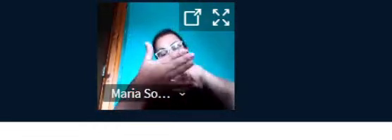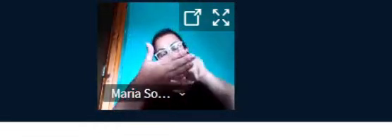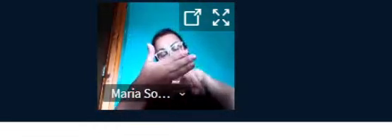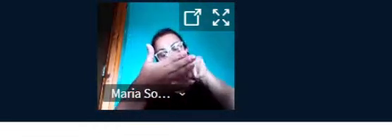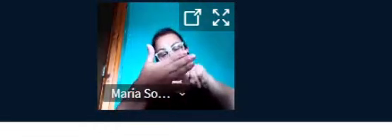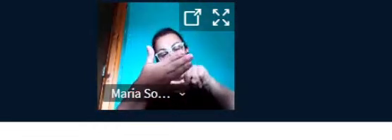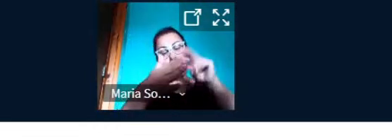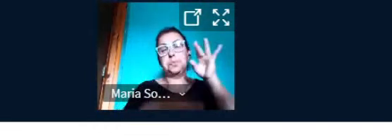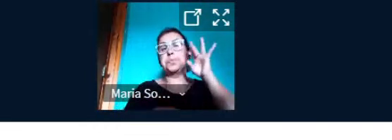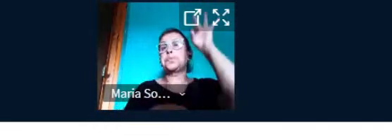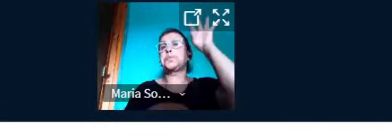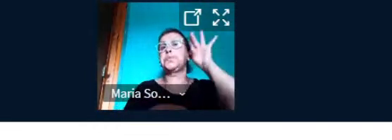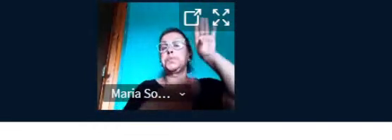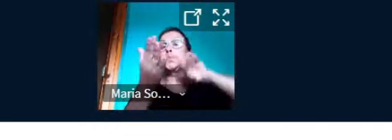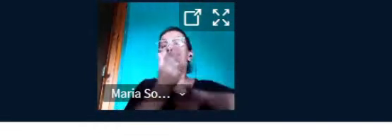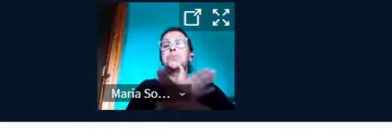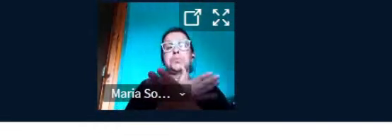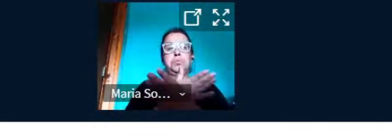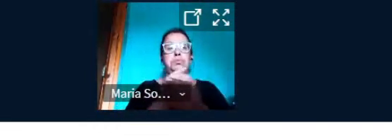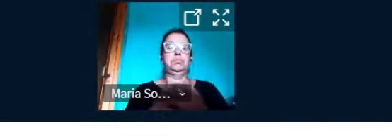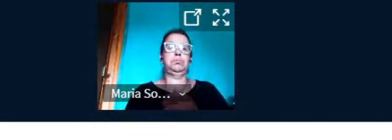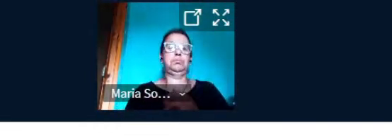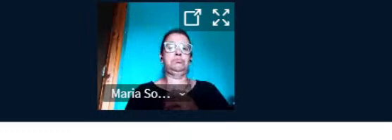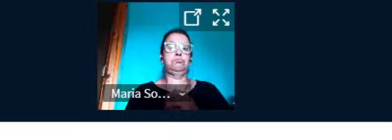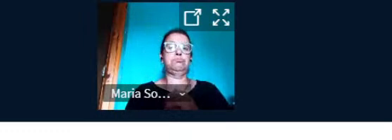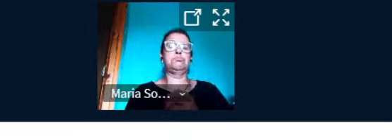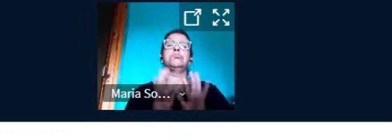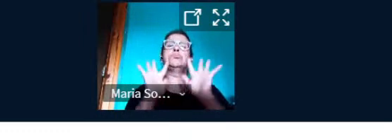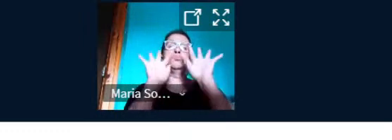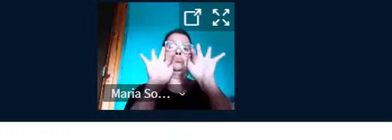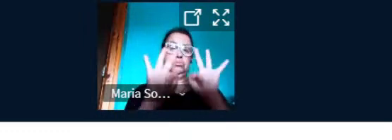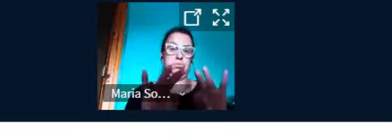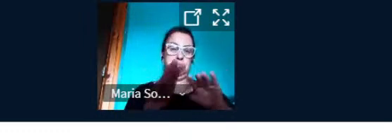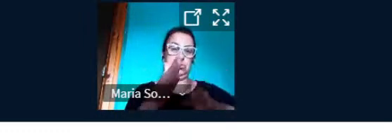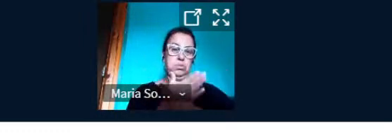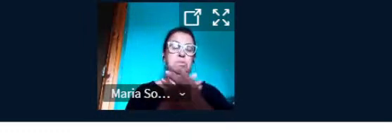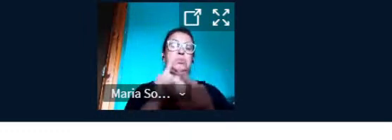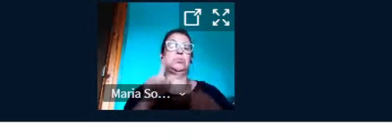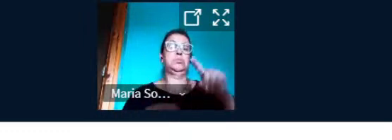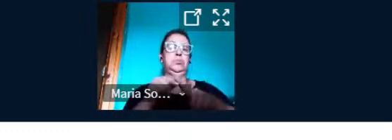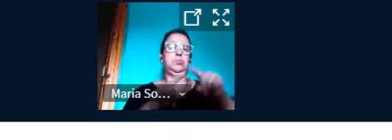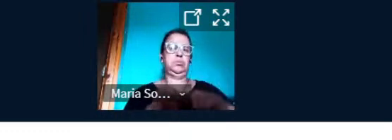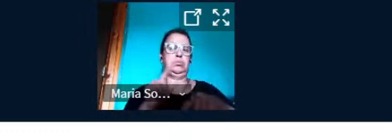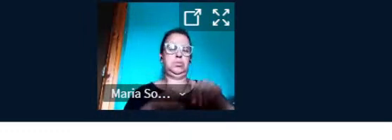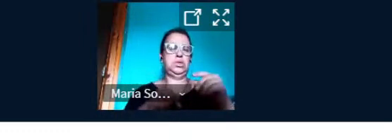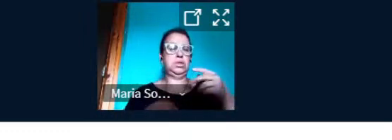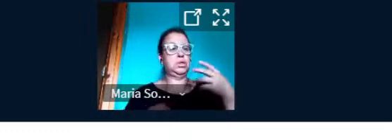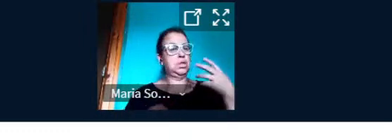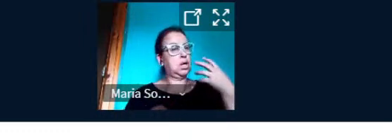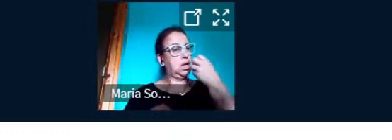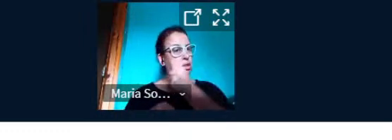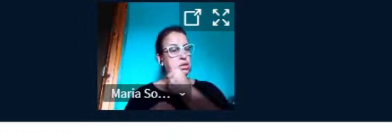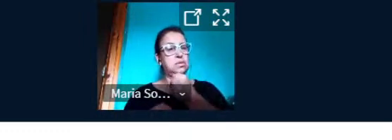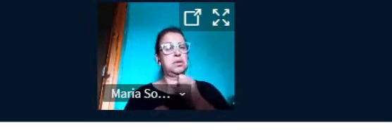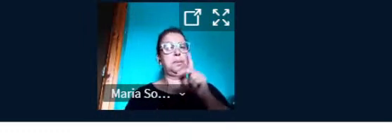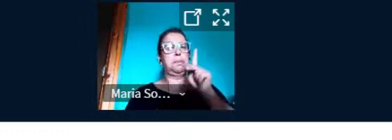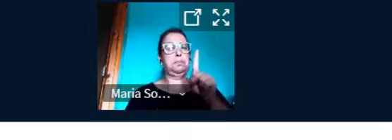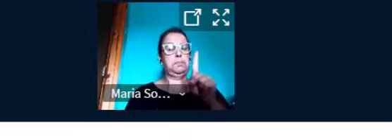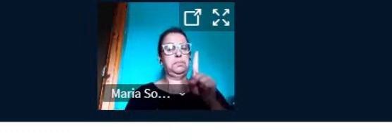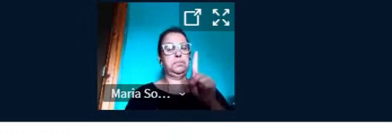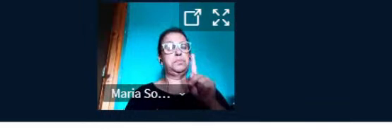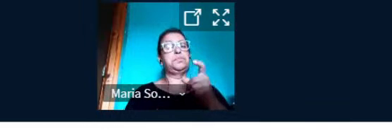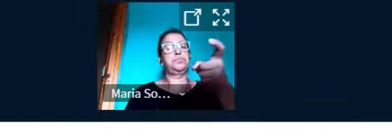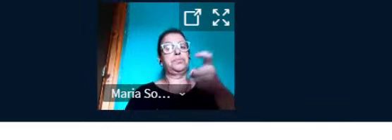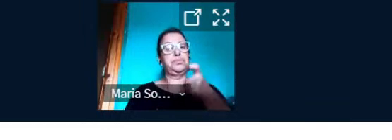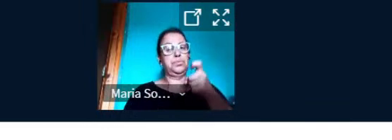Ao concluirmos a adaptação do material, salvamos o arquivo em .txt, texto sem formatação, e ficamos